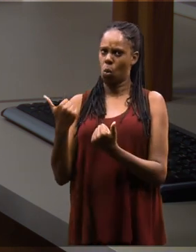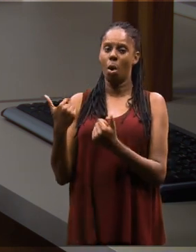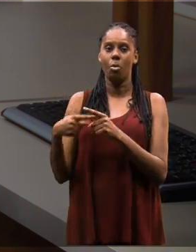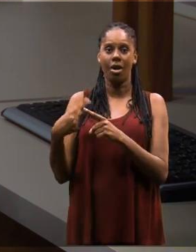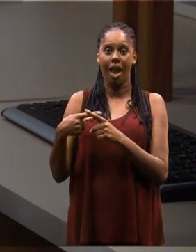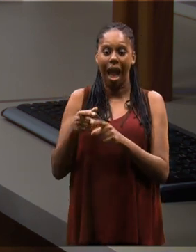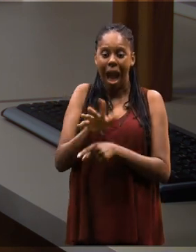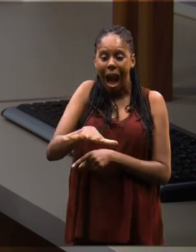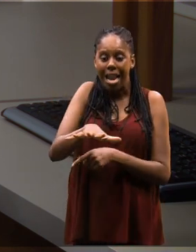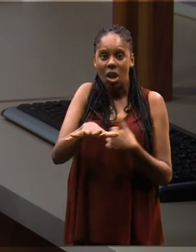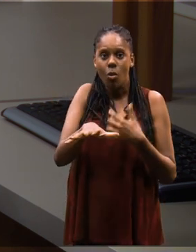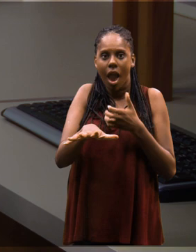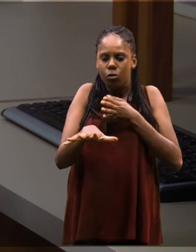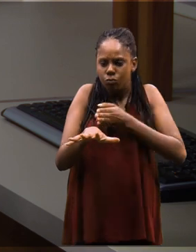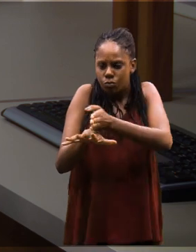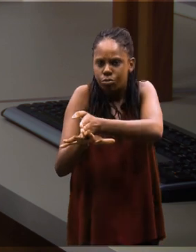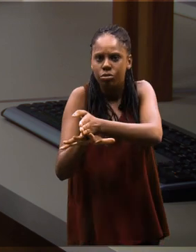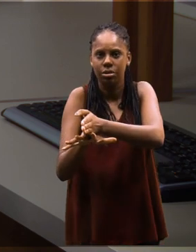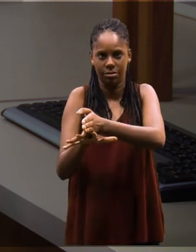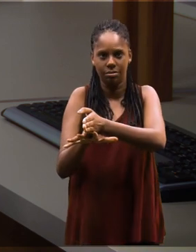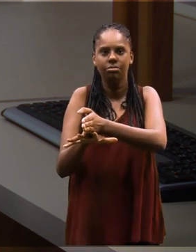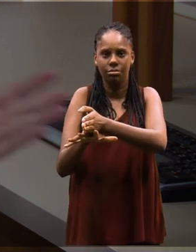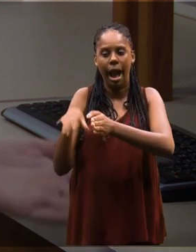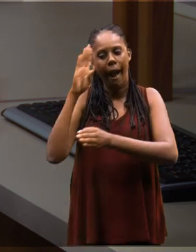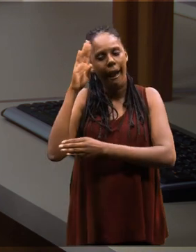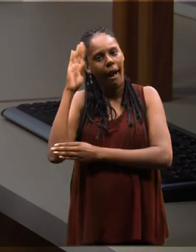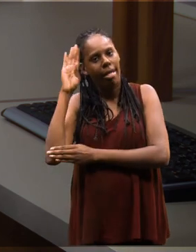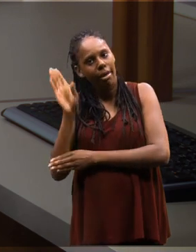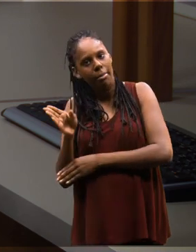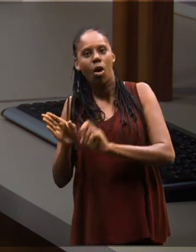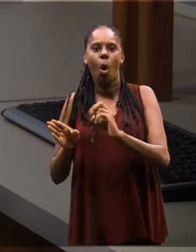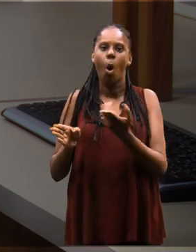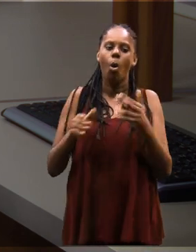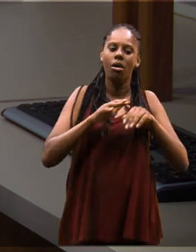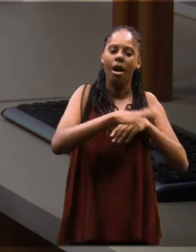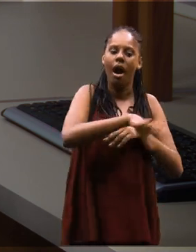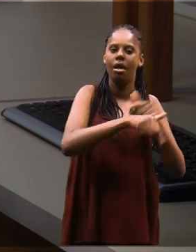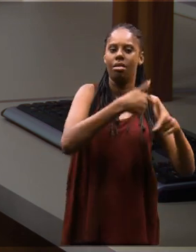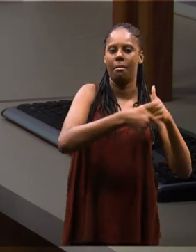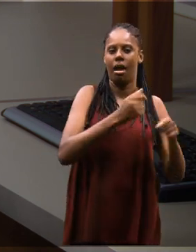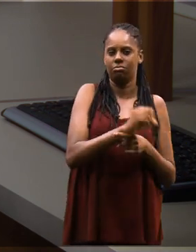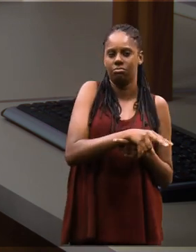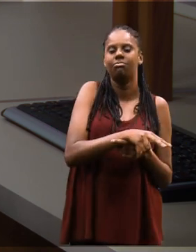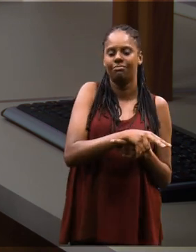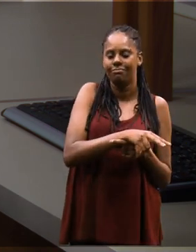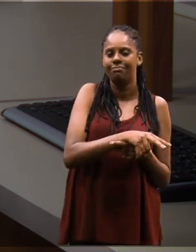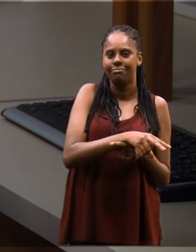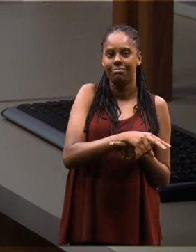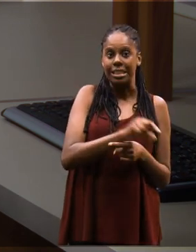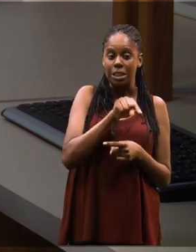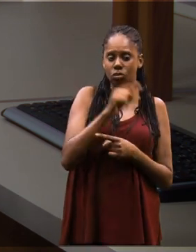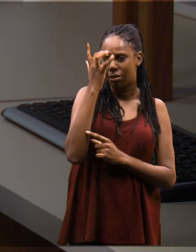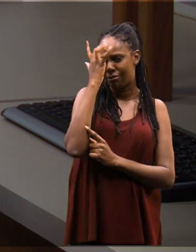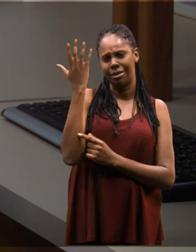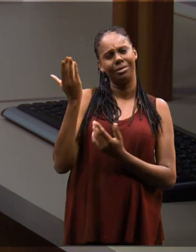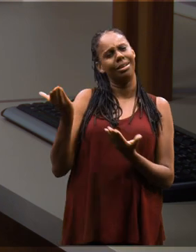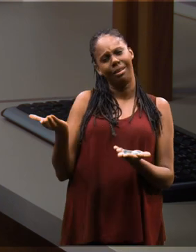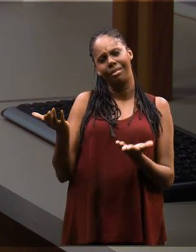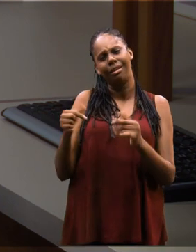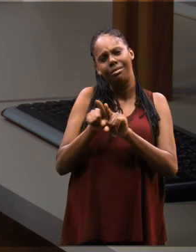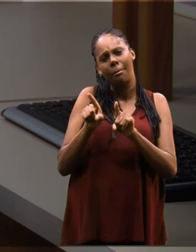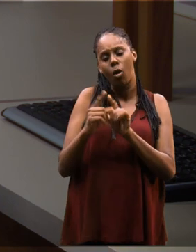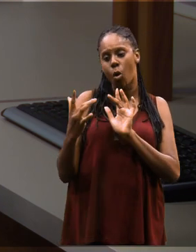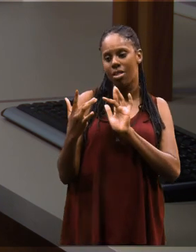direcionando para a área que você quer seguir, ou para a vida acadêmica, ou para a parte do mercado de trabalho. E isso